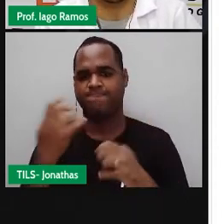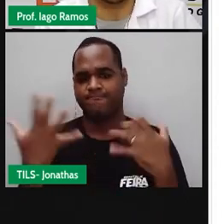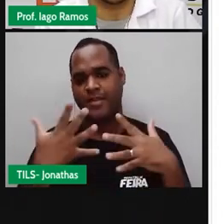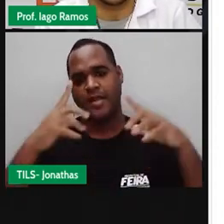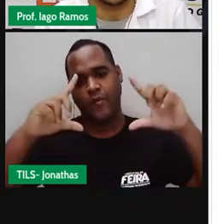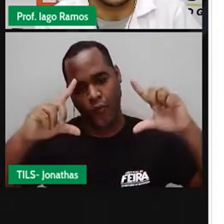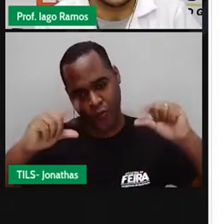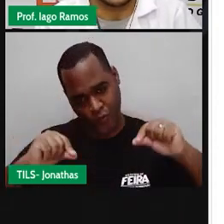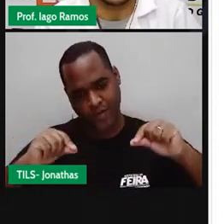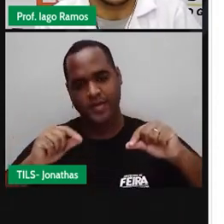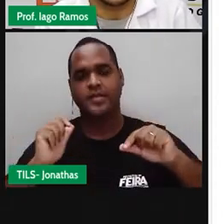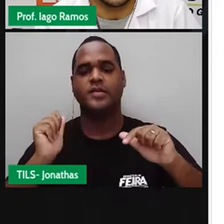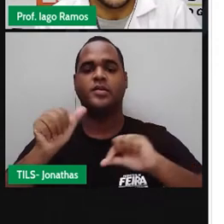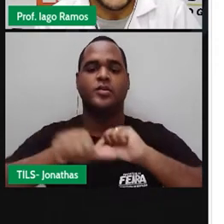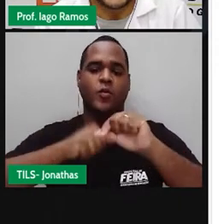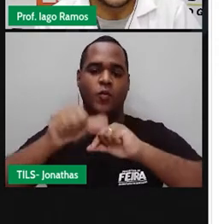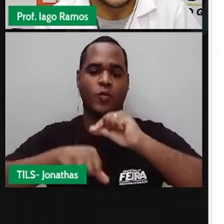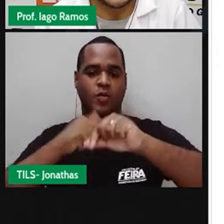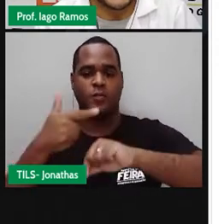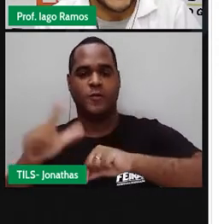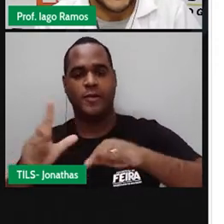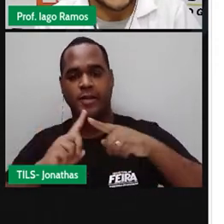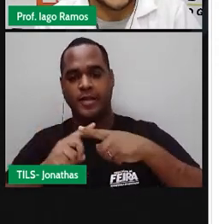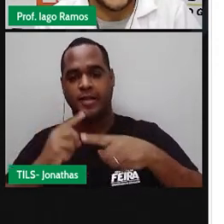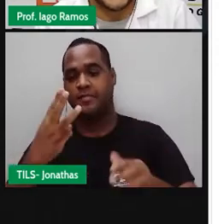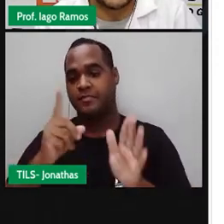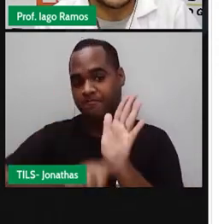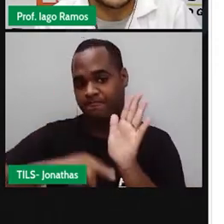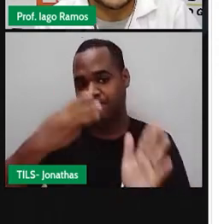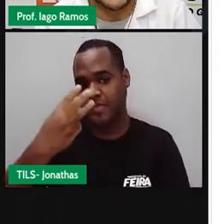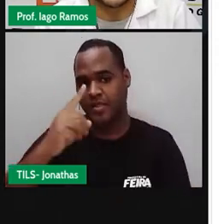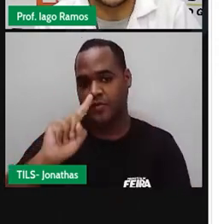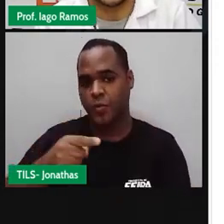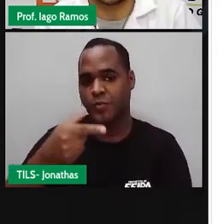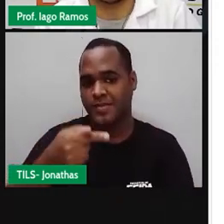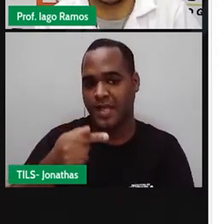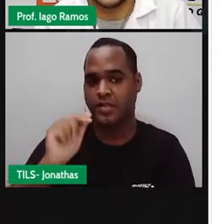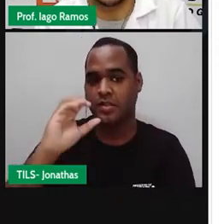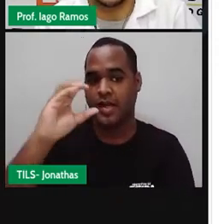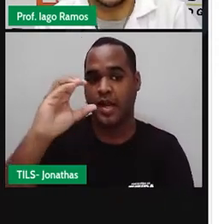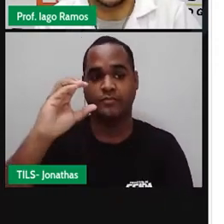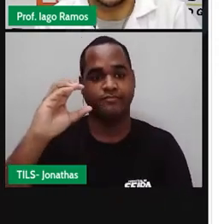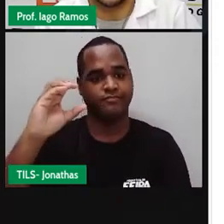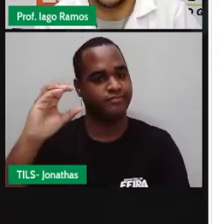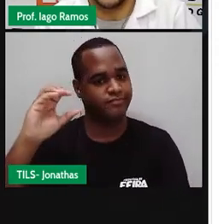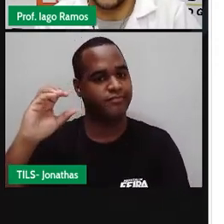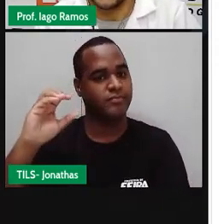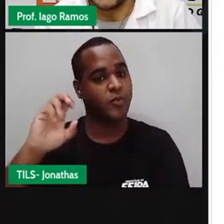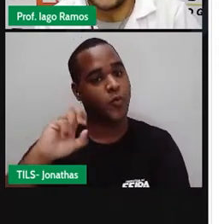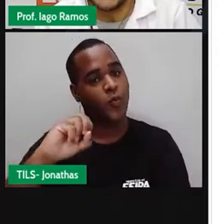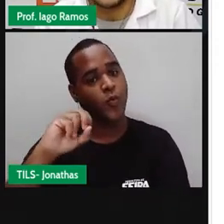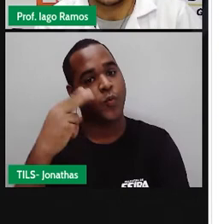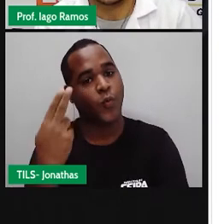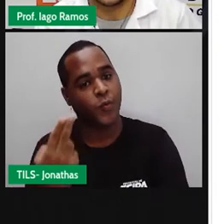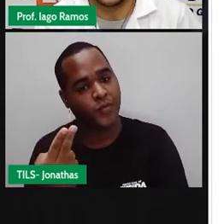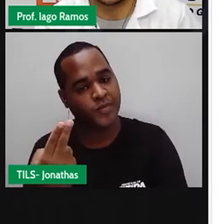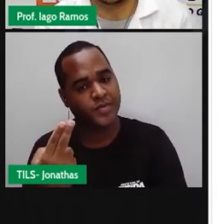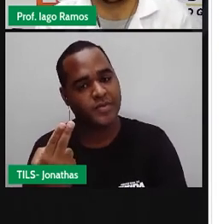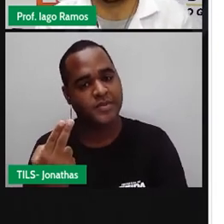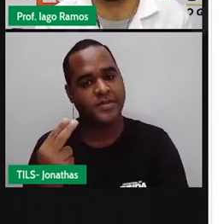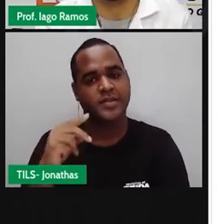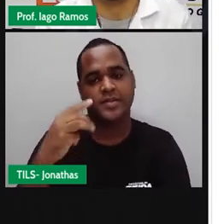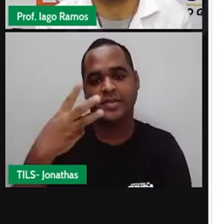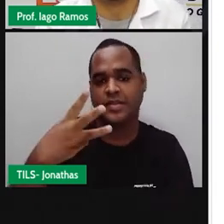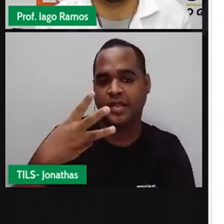chegou a menos 3,7 graus Celsius ou 3